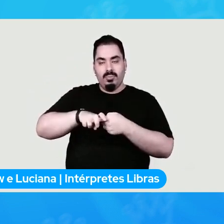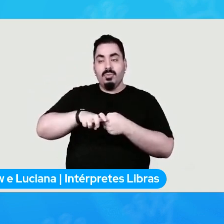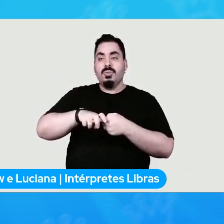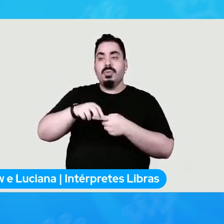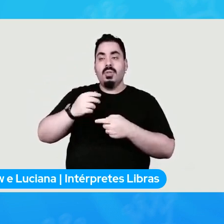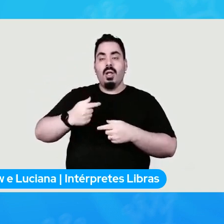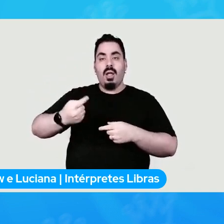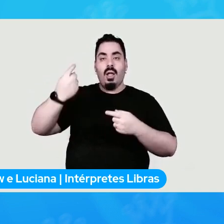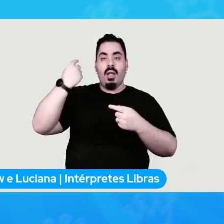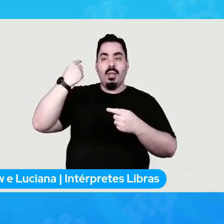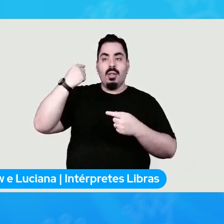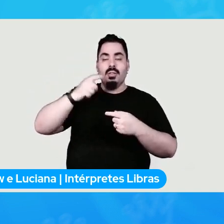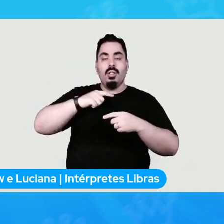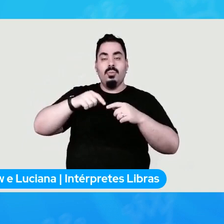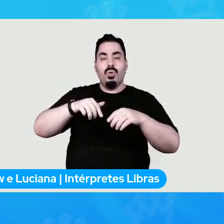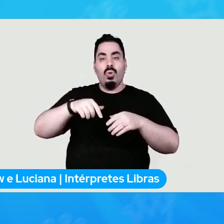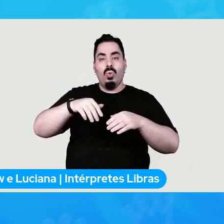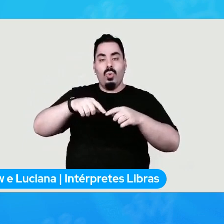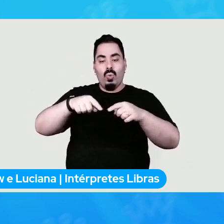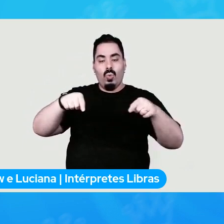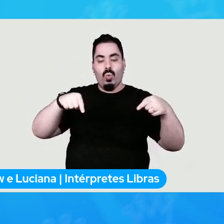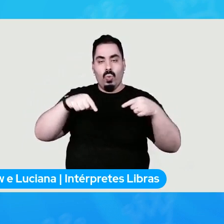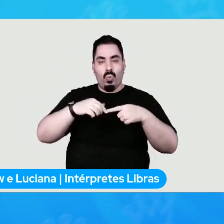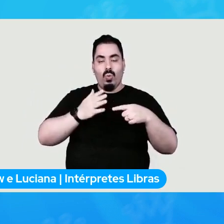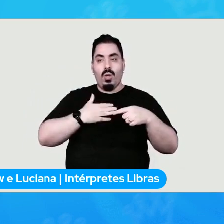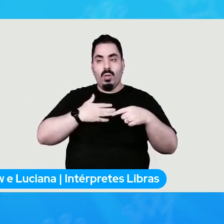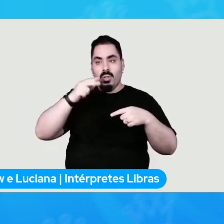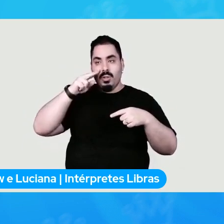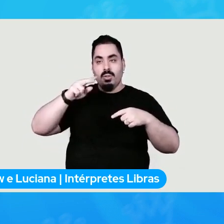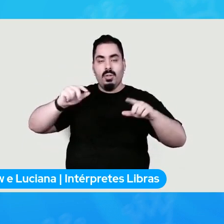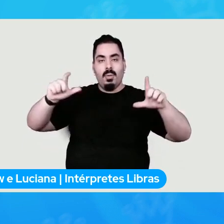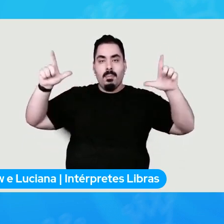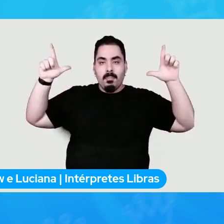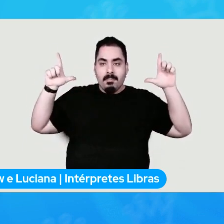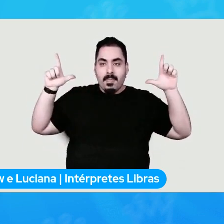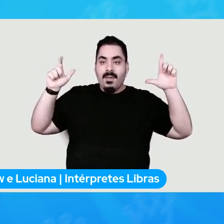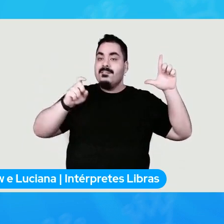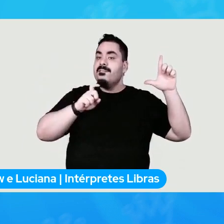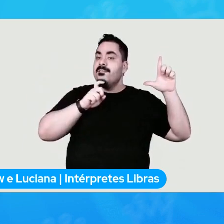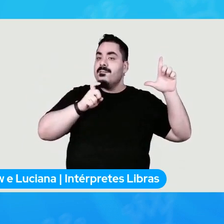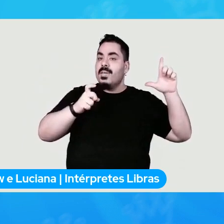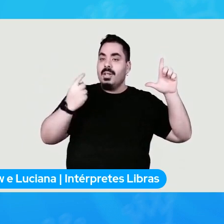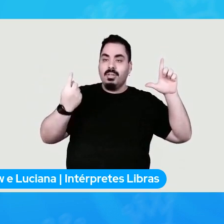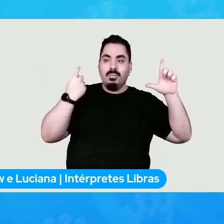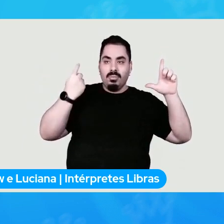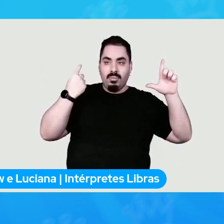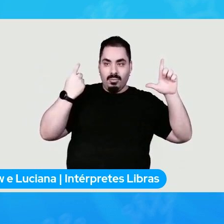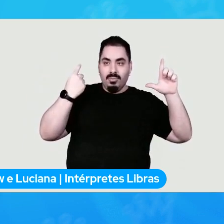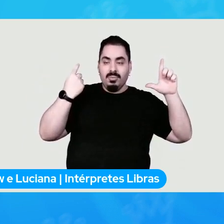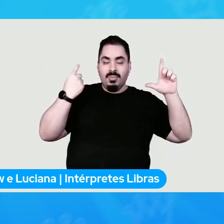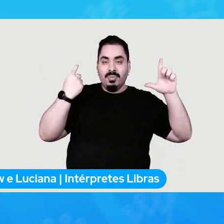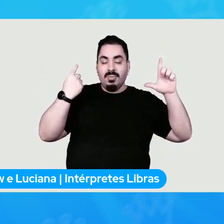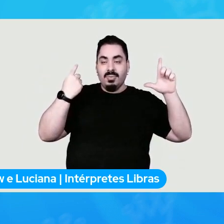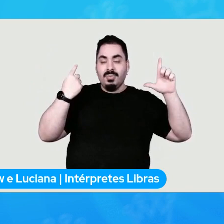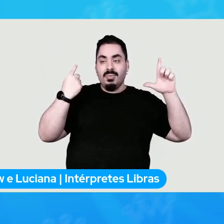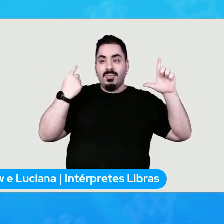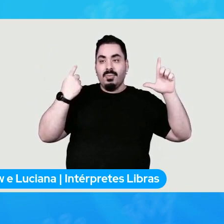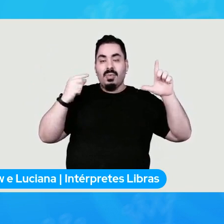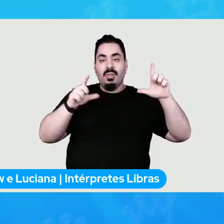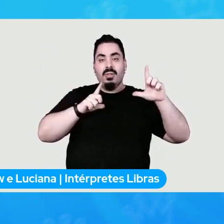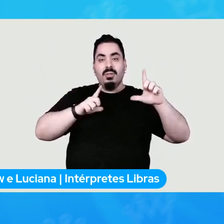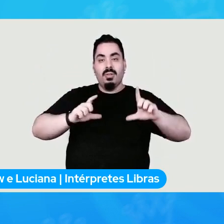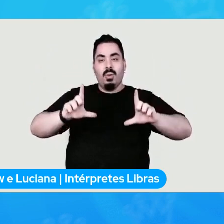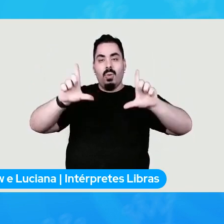pendurado numa parede verde, uma parede verde, isso mesmo, desculpa, um quadro nas